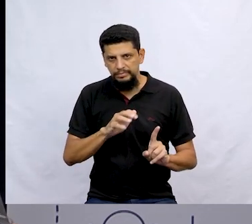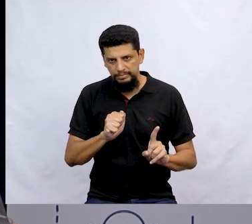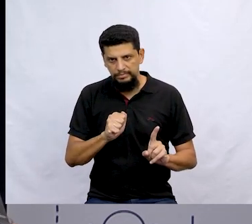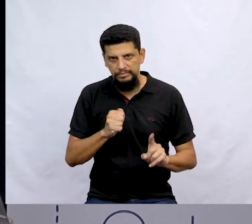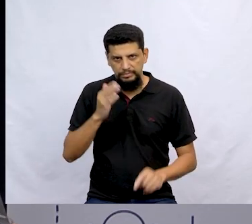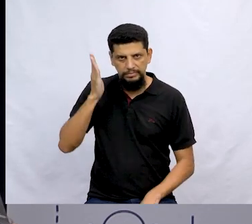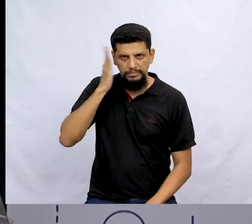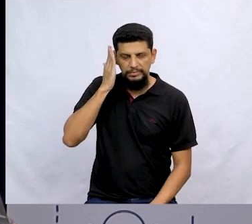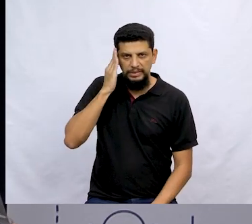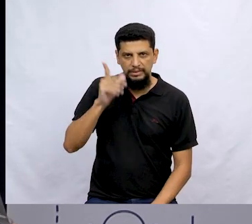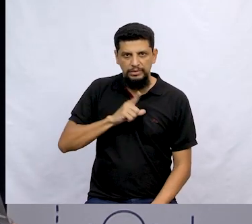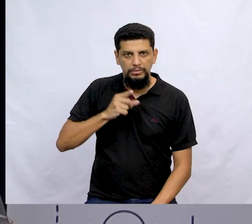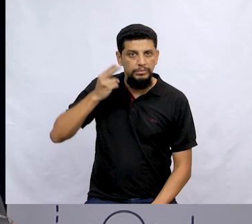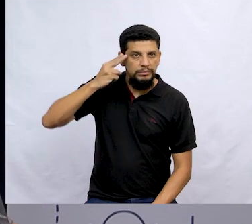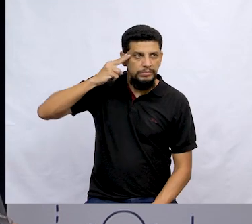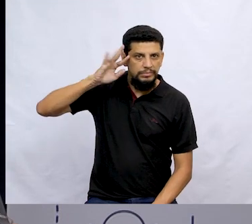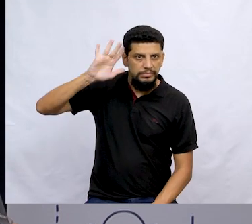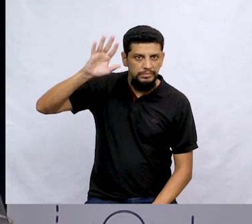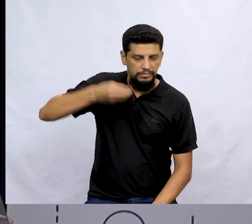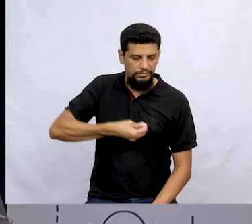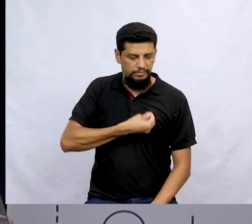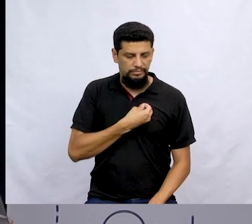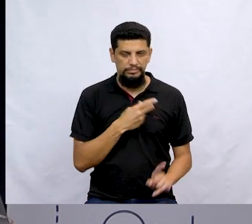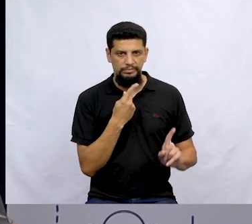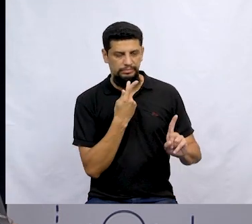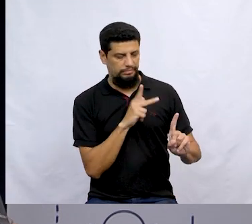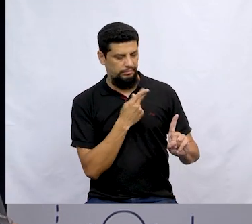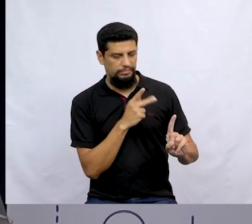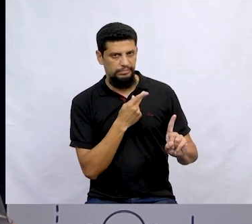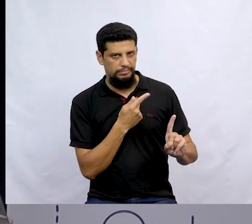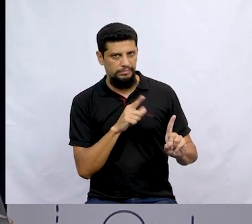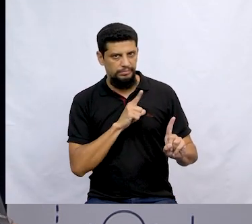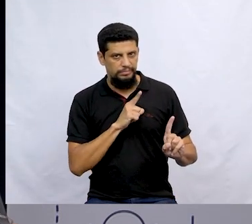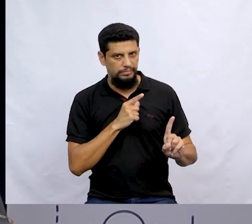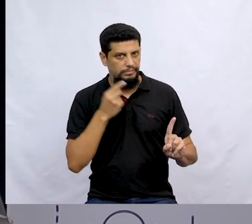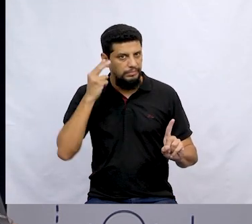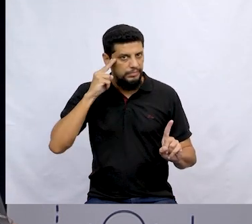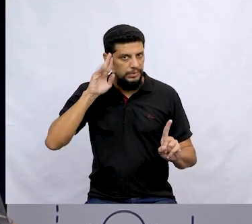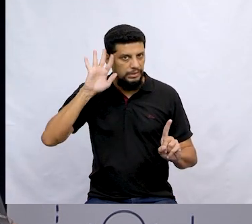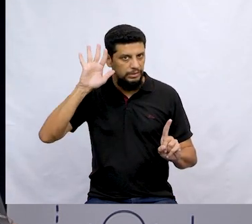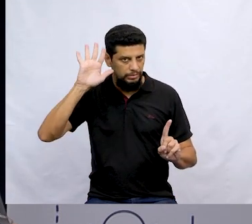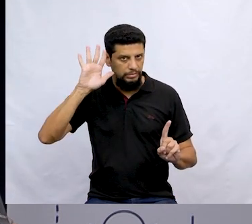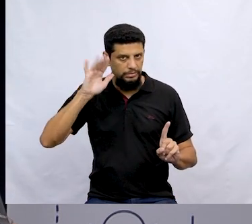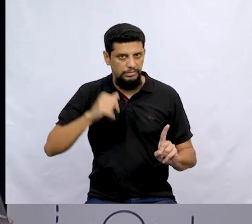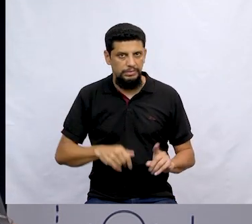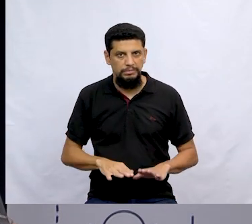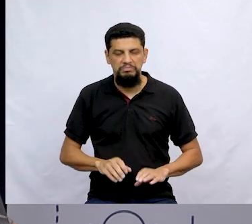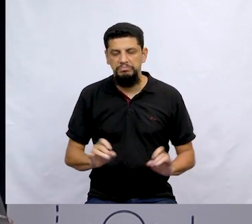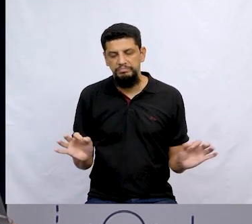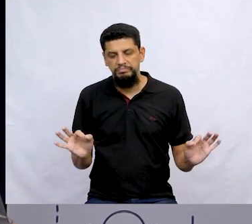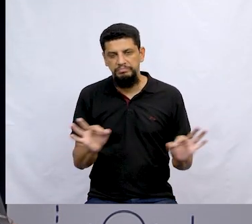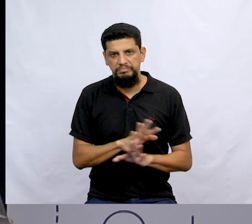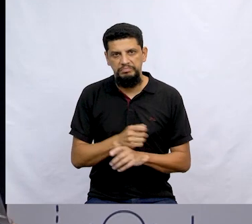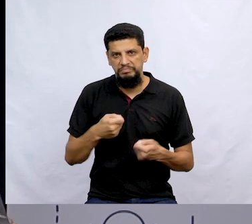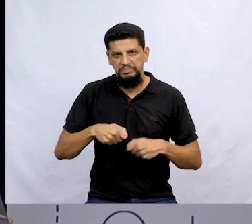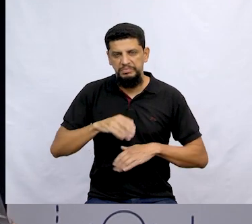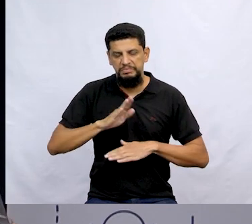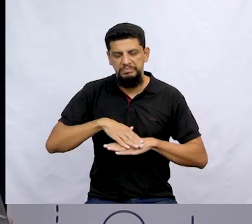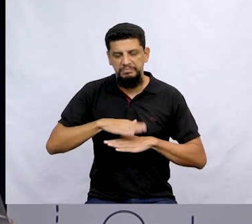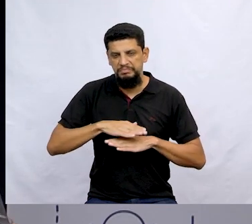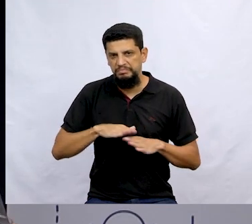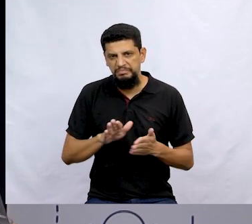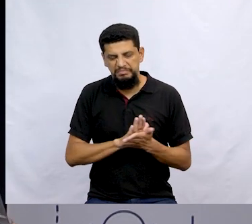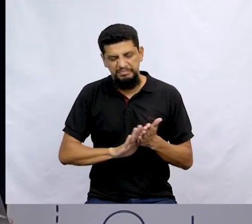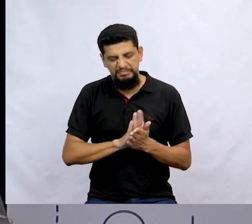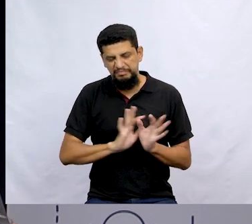ela tinha um sonho. Sim, ela tinha um sonho na vida dela. Ela tinha o sonho de ter um sonho. Pronto. Não precisava mais de